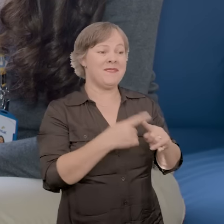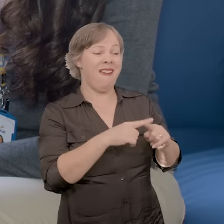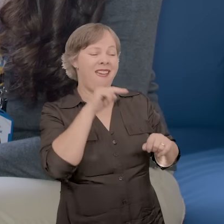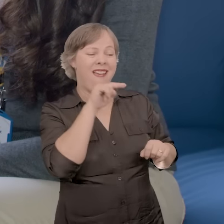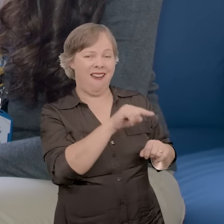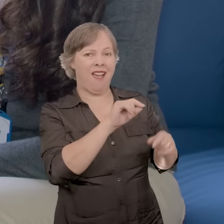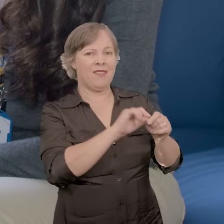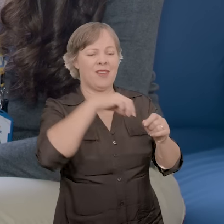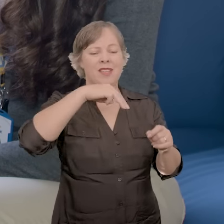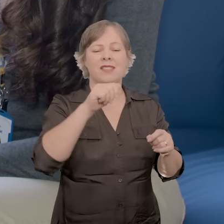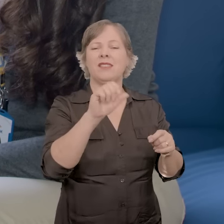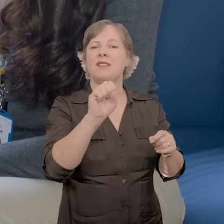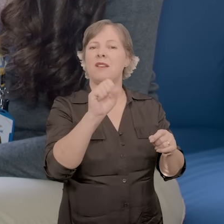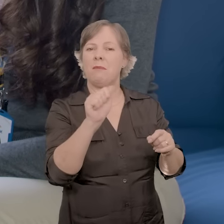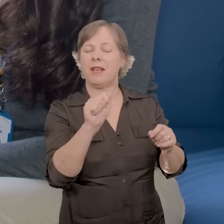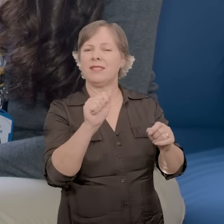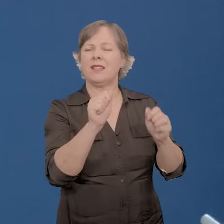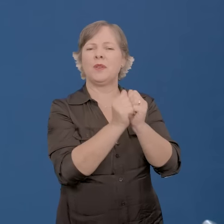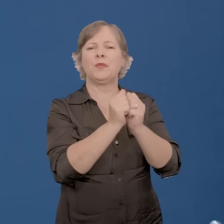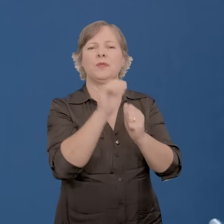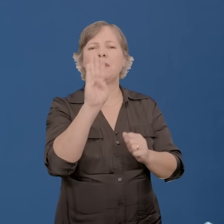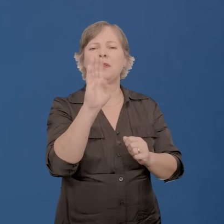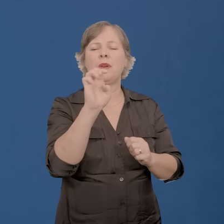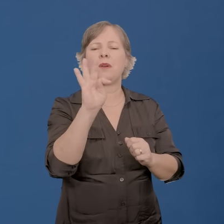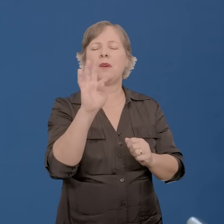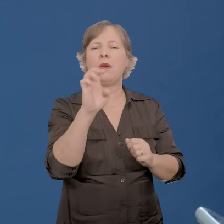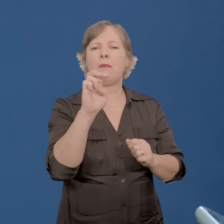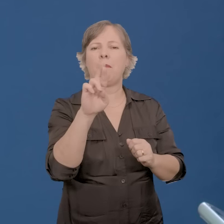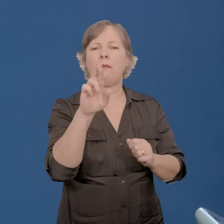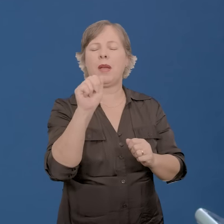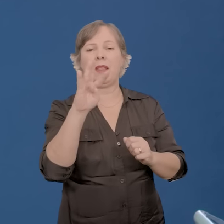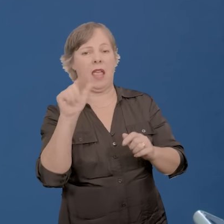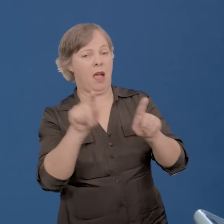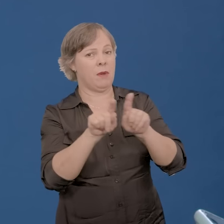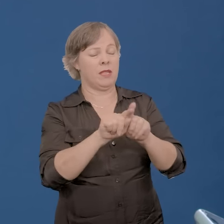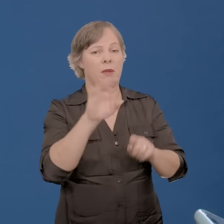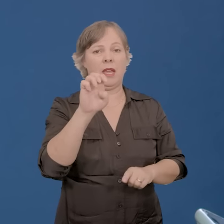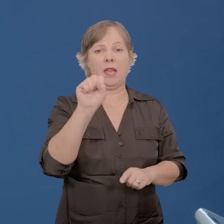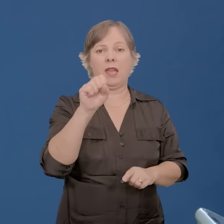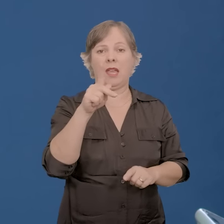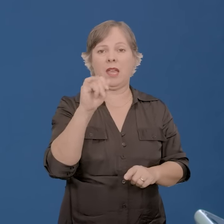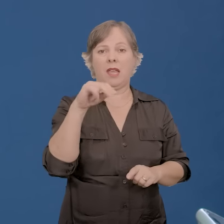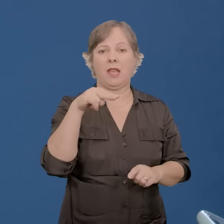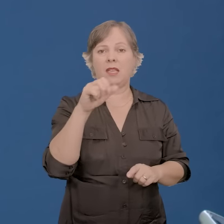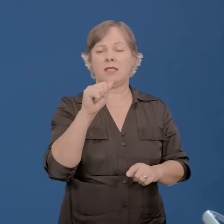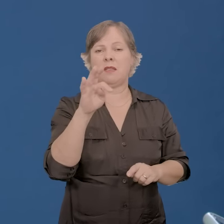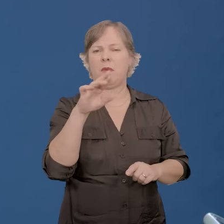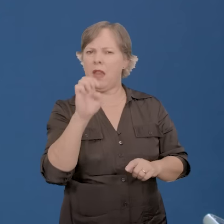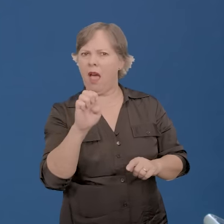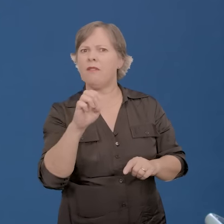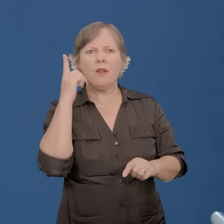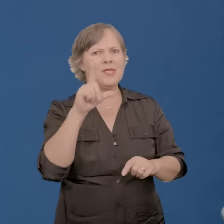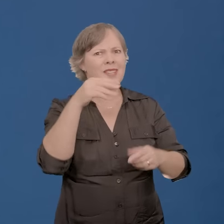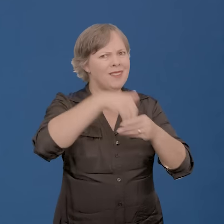gente faz massa fresca com beterraba, com espinafre. Então, assim, isso tudo eu já consegui pôr dentro da minha